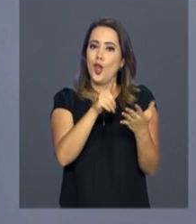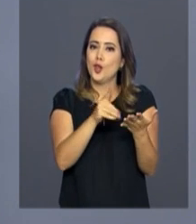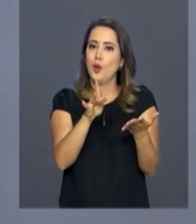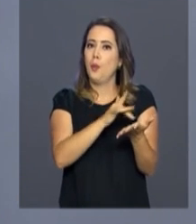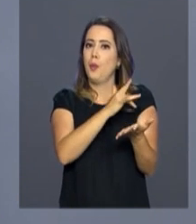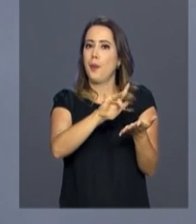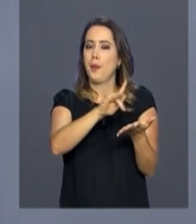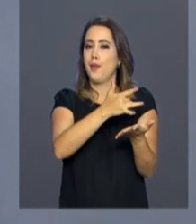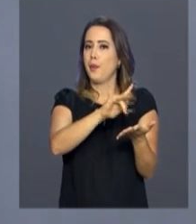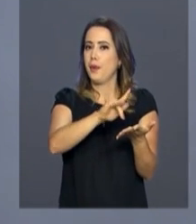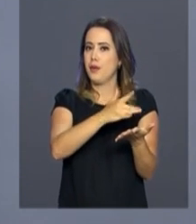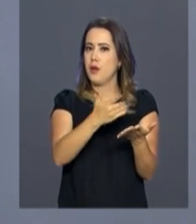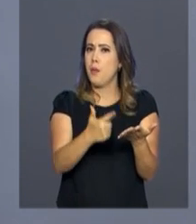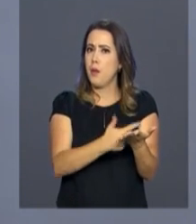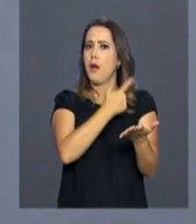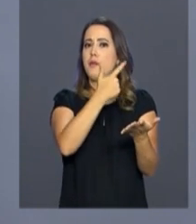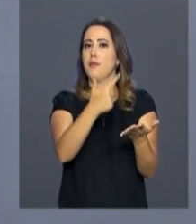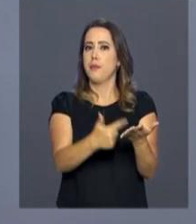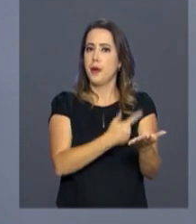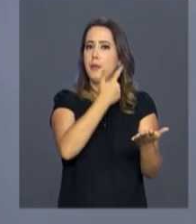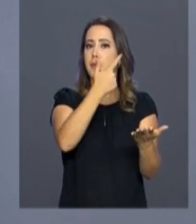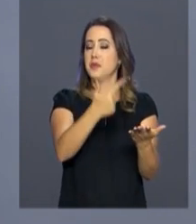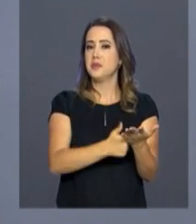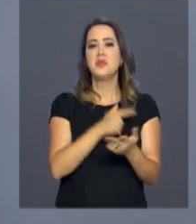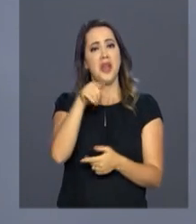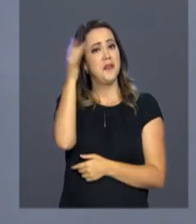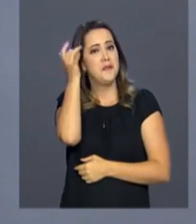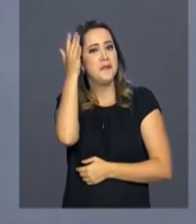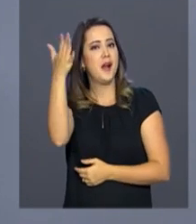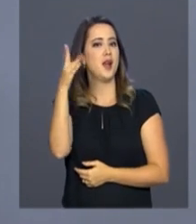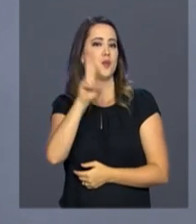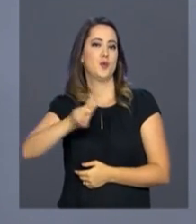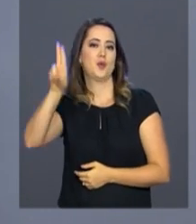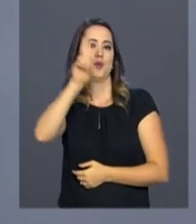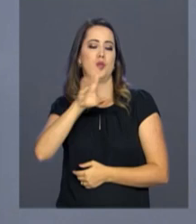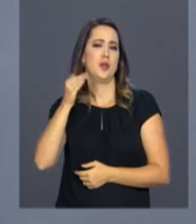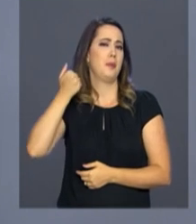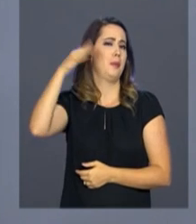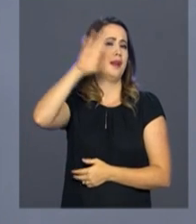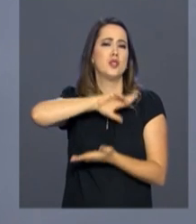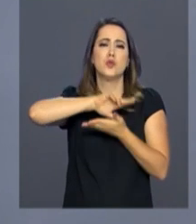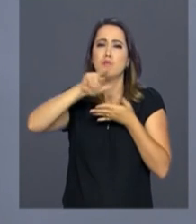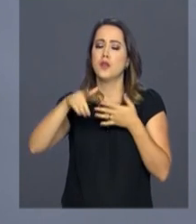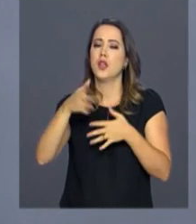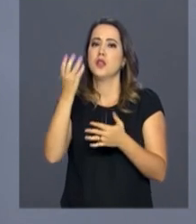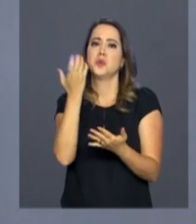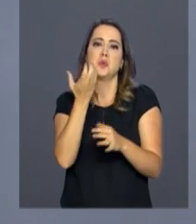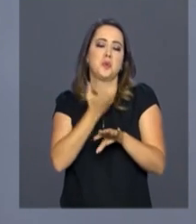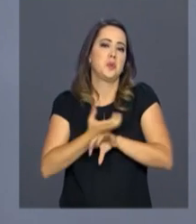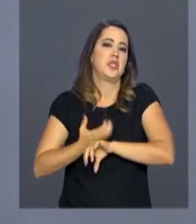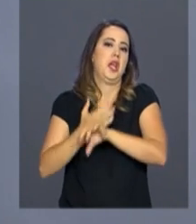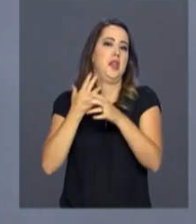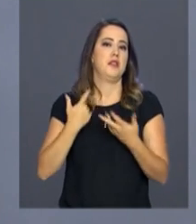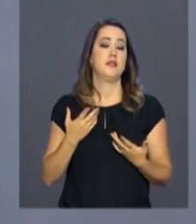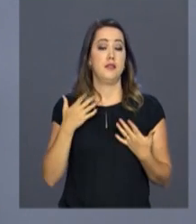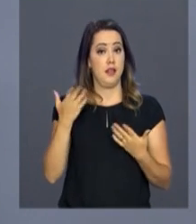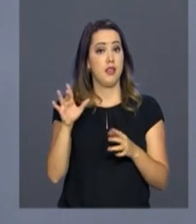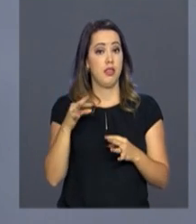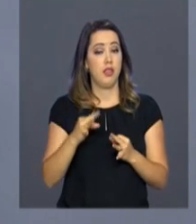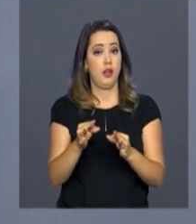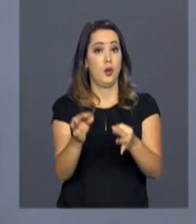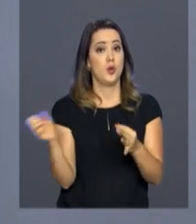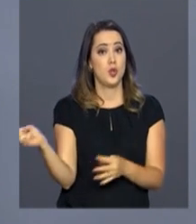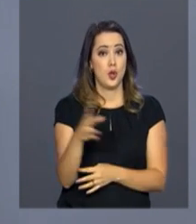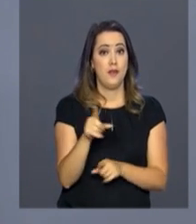livros digitais, sabe a facilidade que é ter na palma da mão acesso aos mais variados conteúdos. E essa tecnologia deve chegar também